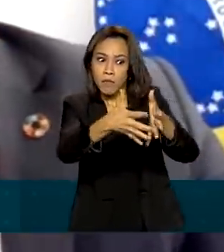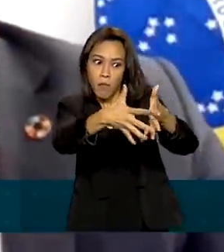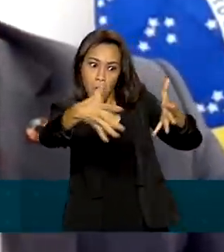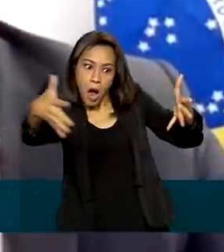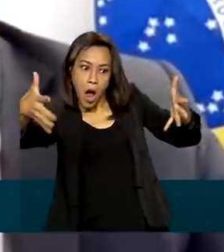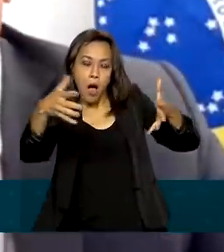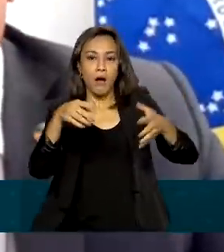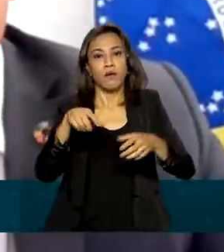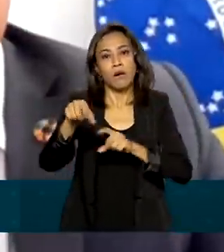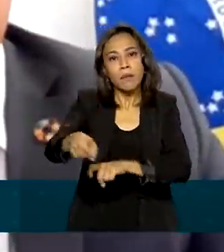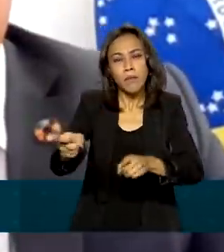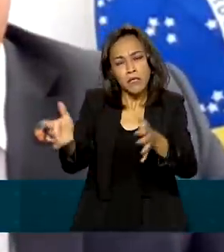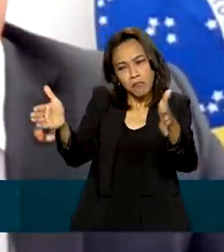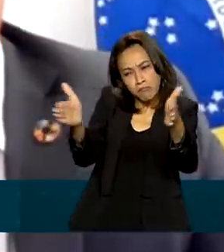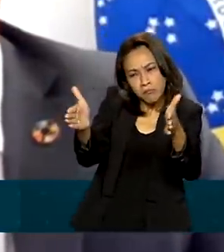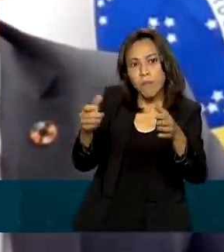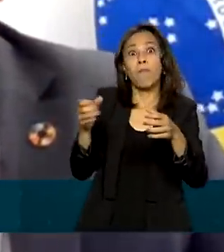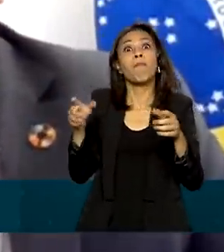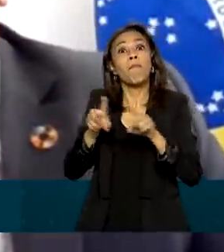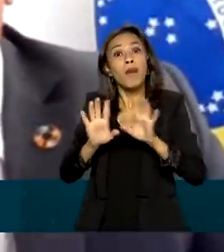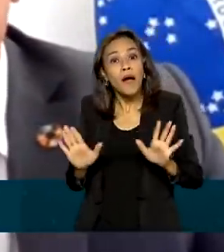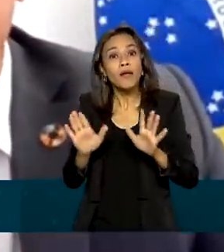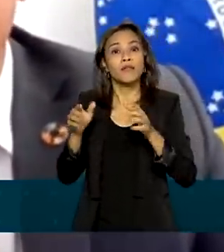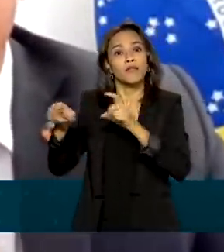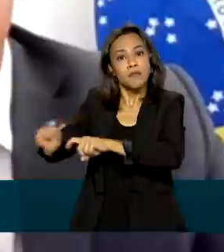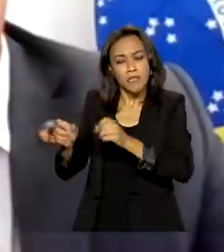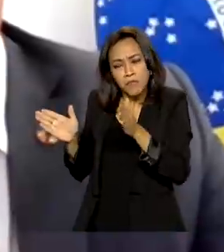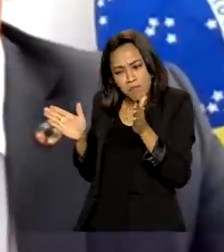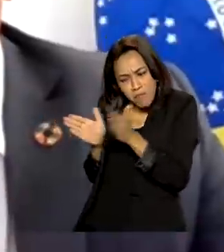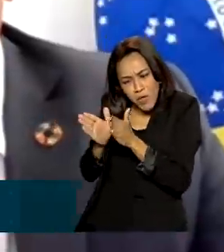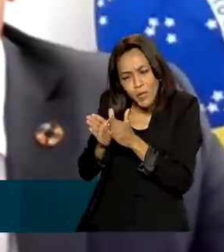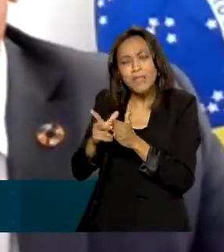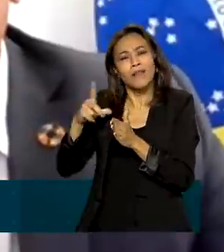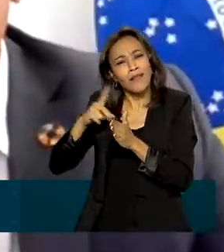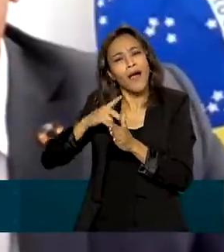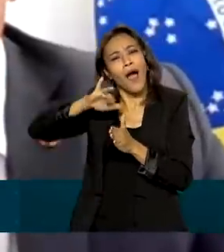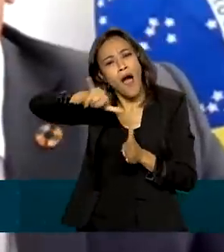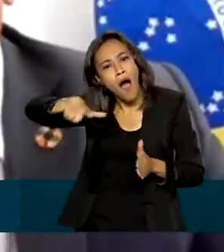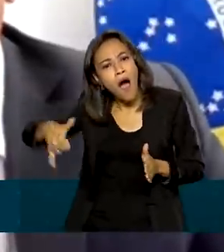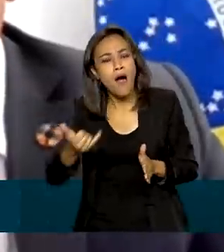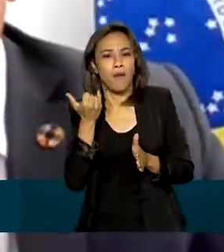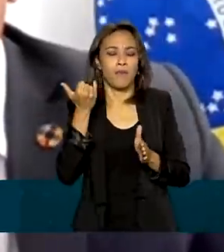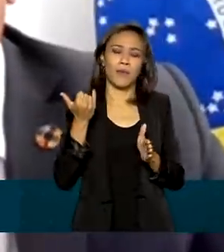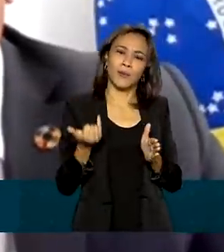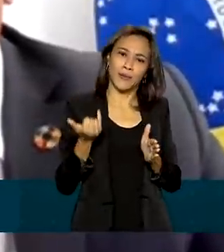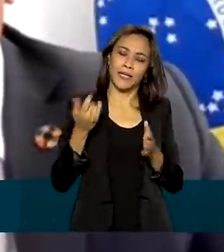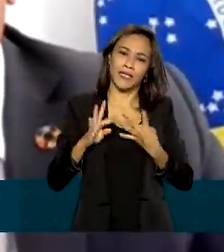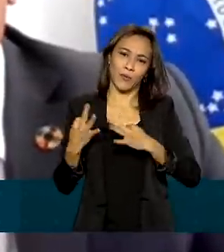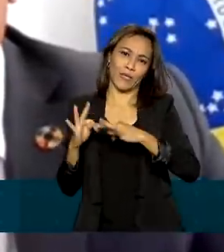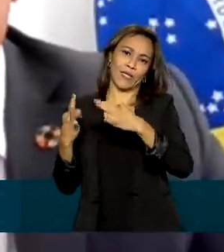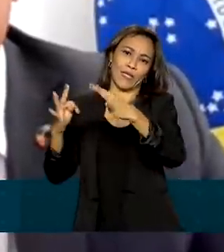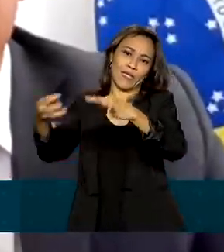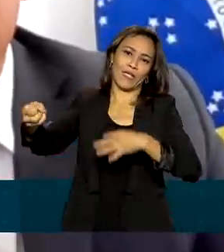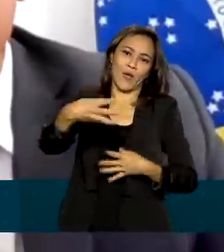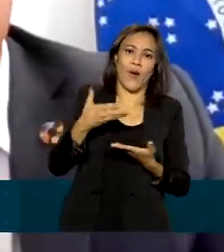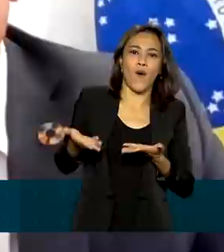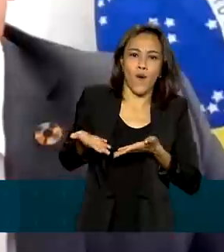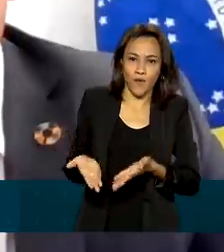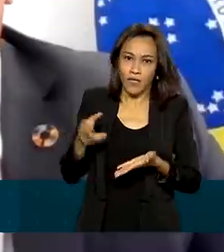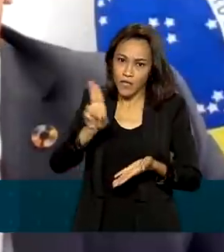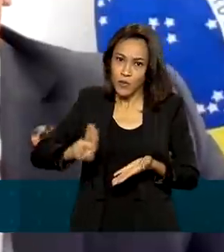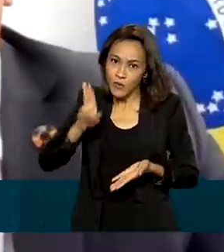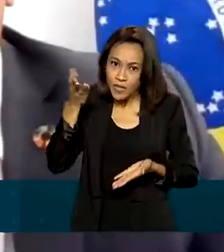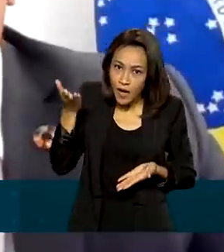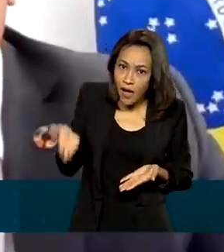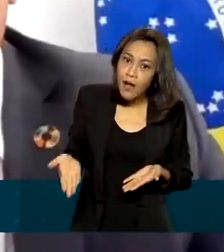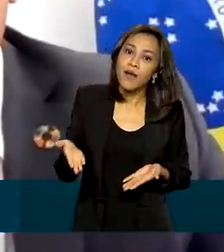a essas novidades, ao melhor da ciência, ao melhor dos produtos, das novas tecnologias. A gente